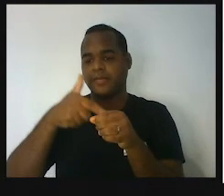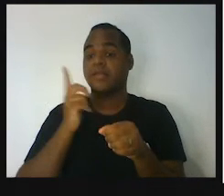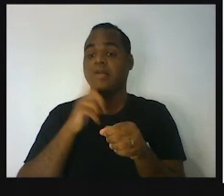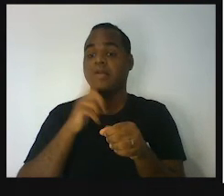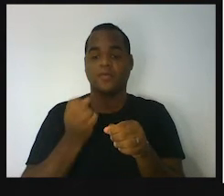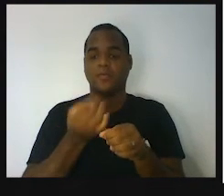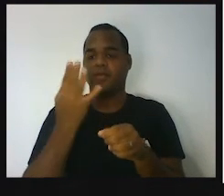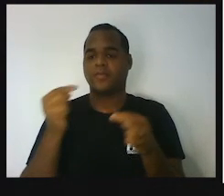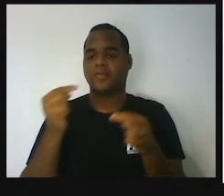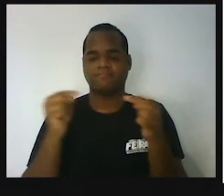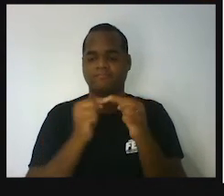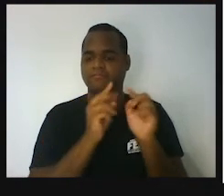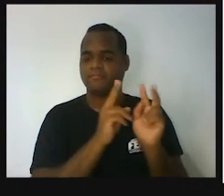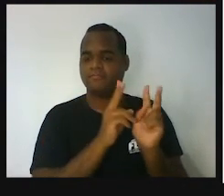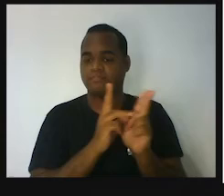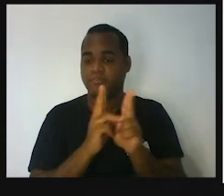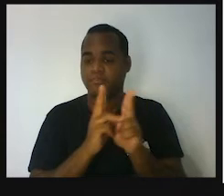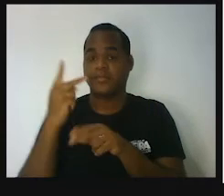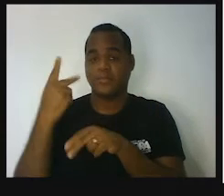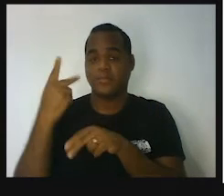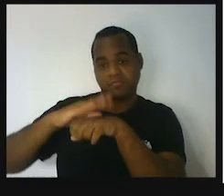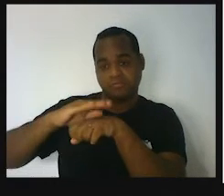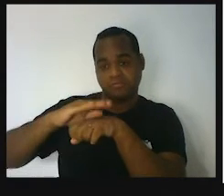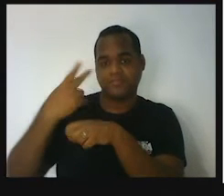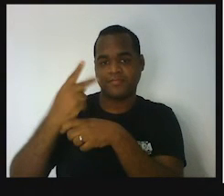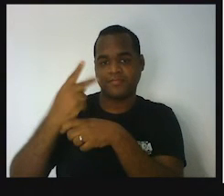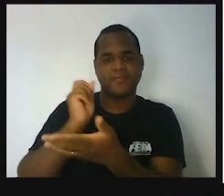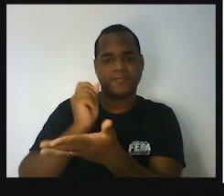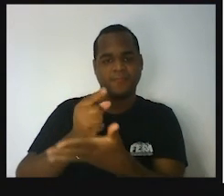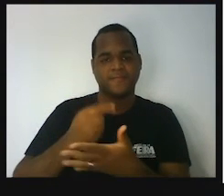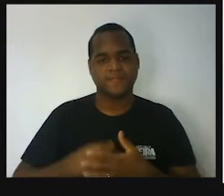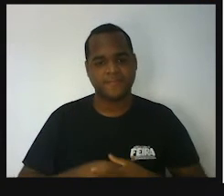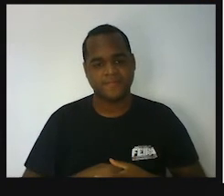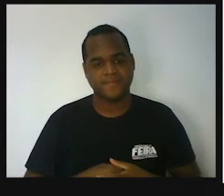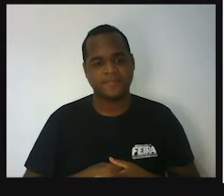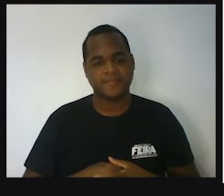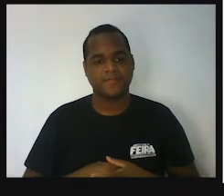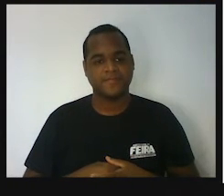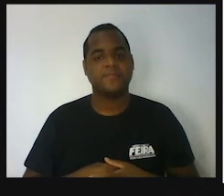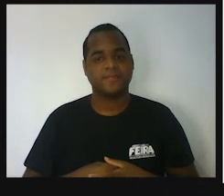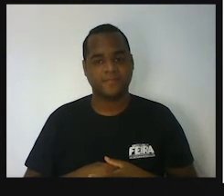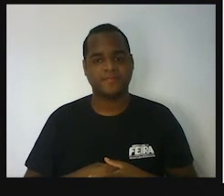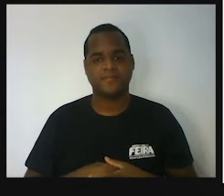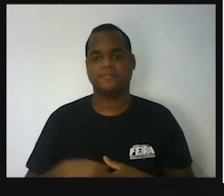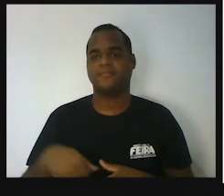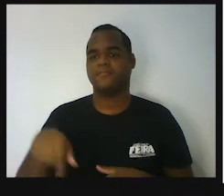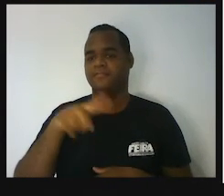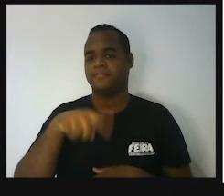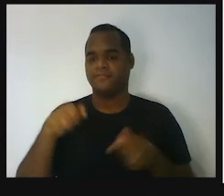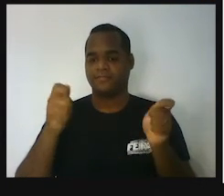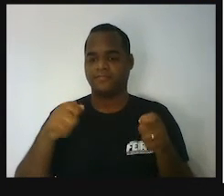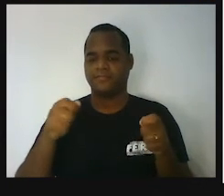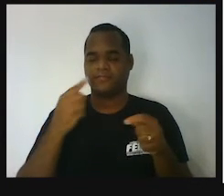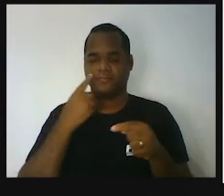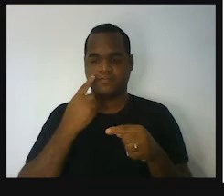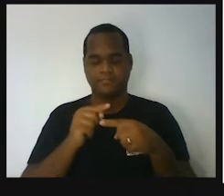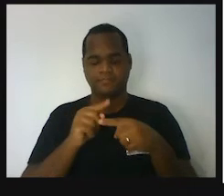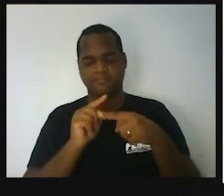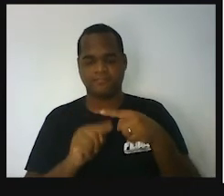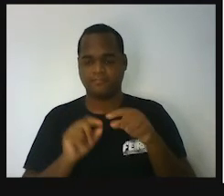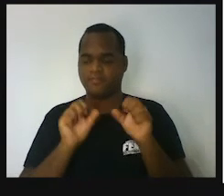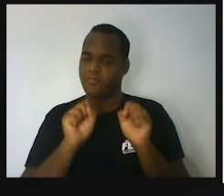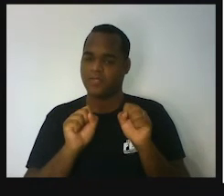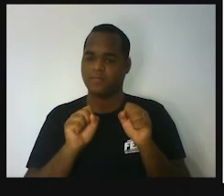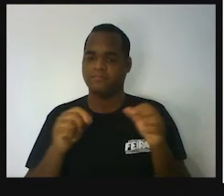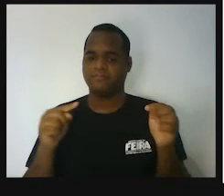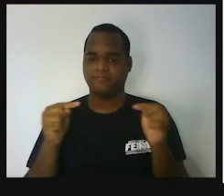igual ao que ele pagou. E é isso que a gente vai escrever nessa expressão. Tem que